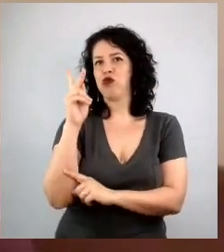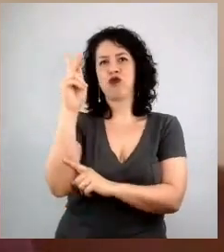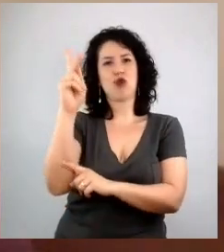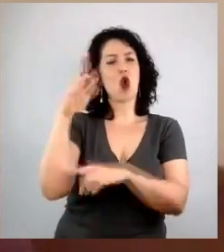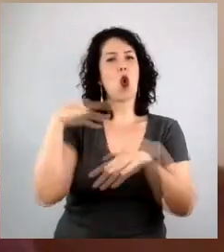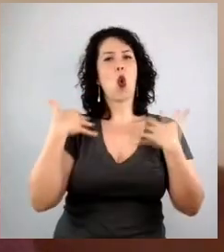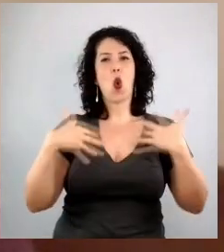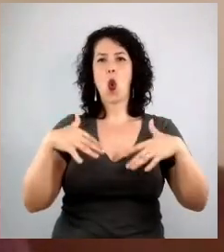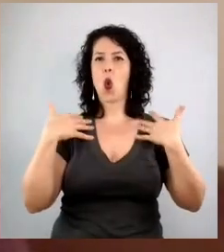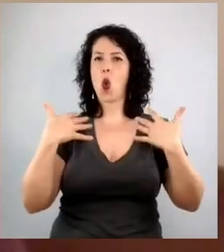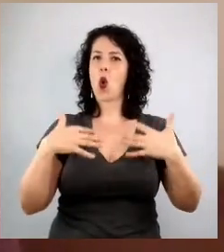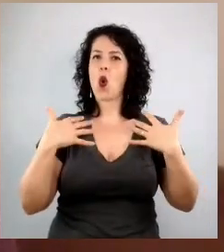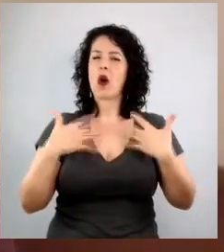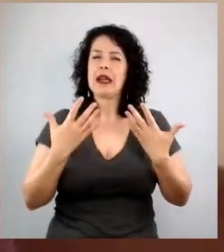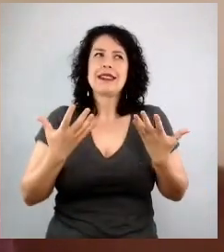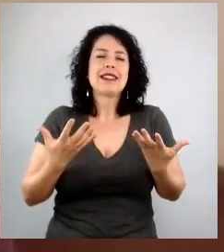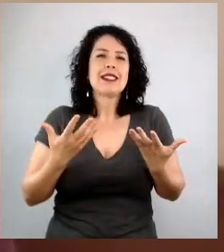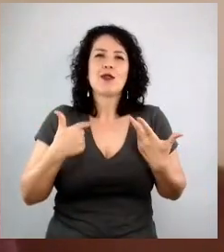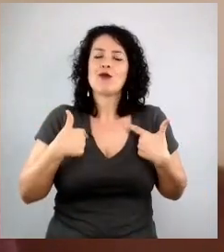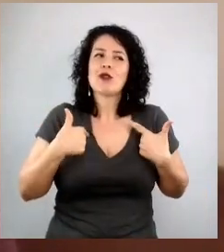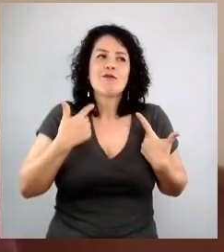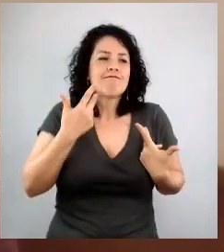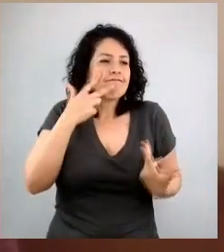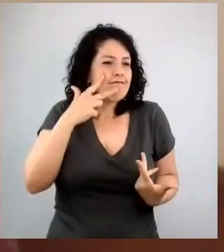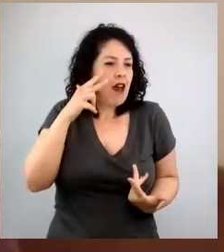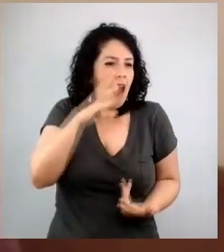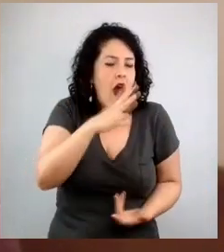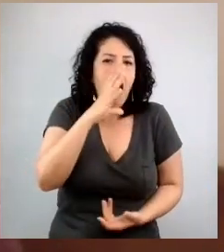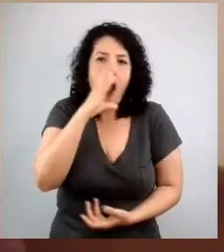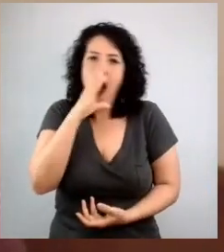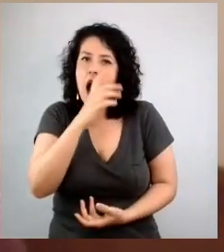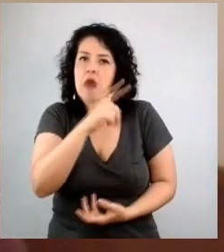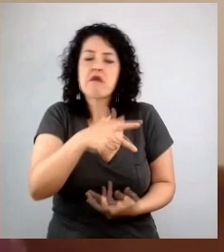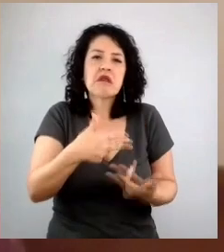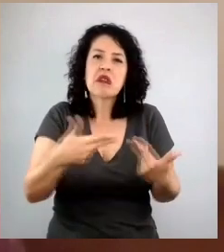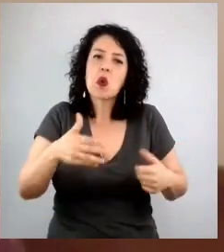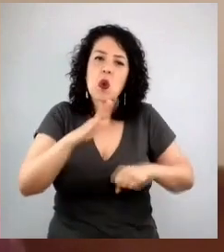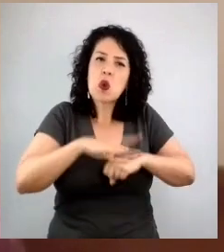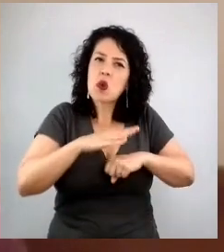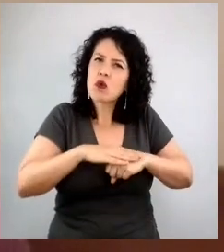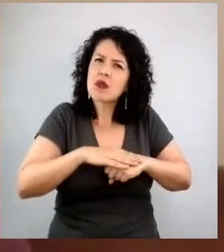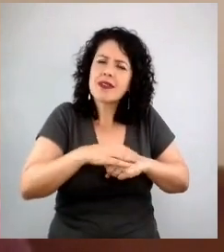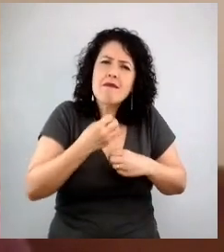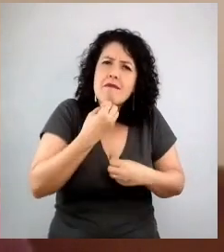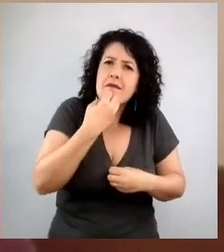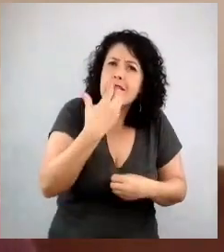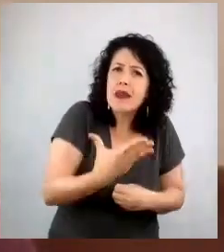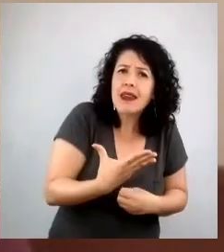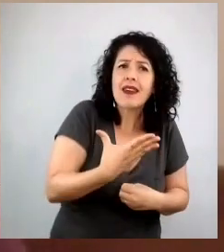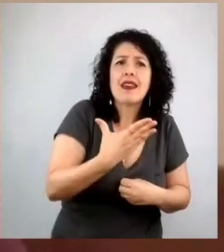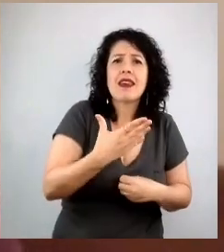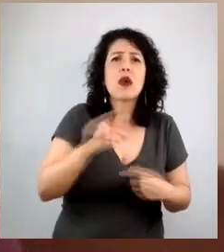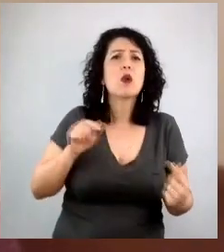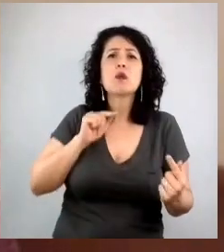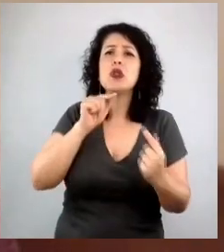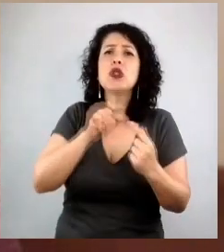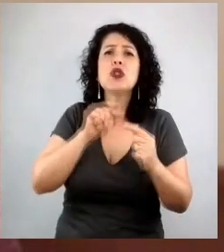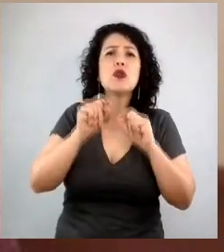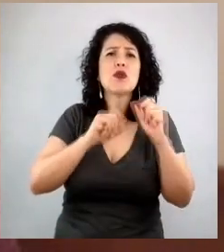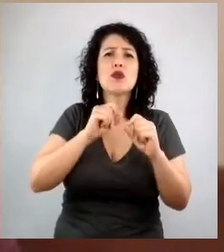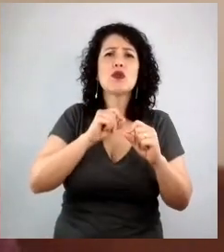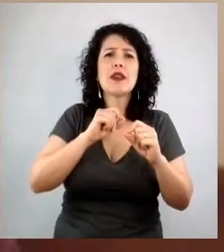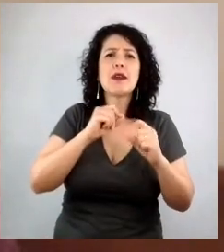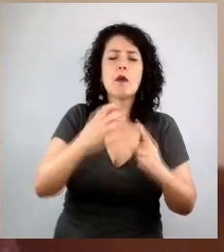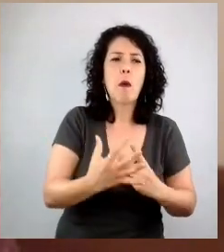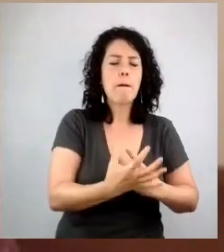essa habilidade, esse poder dela de fazer as coisas tão bem para impactar nas pessoas, para fazer todo mundo melhorar, o trabalho melhorar. Então, eu aprendi